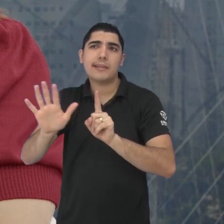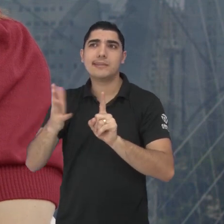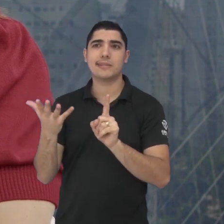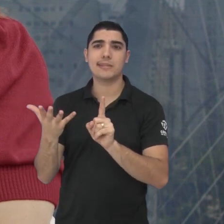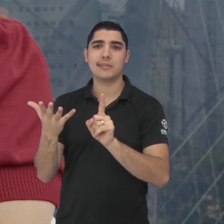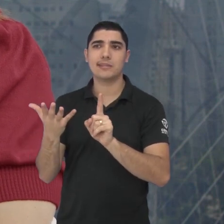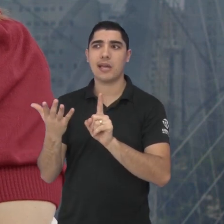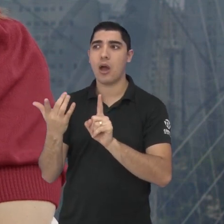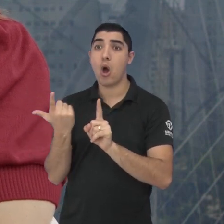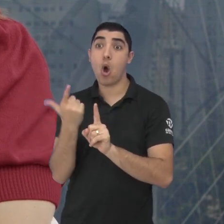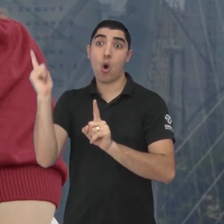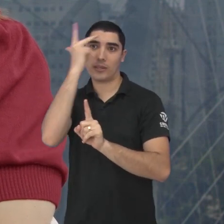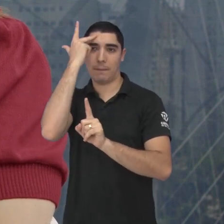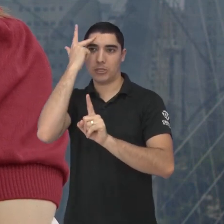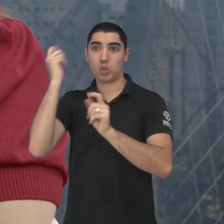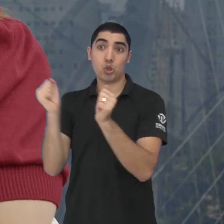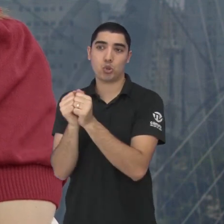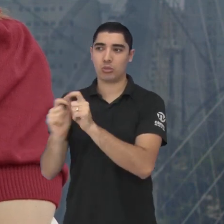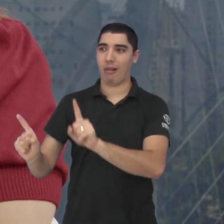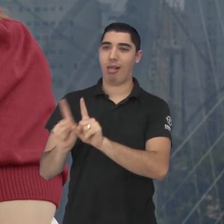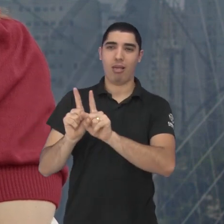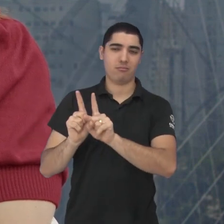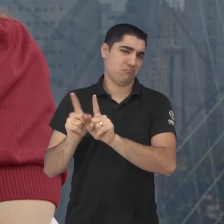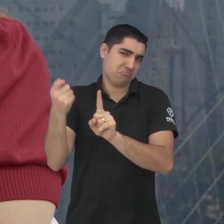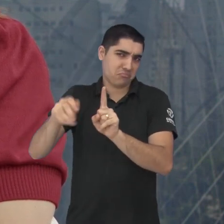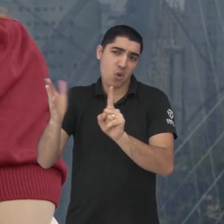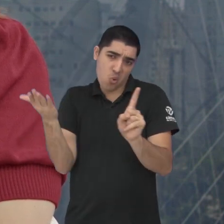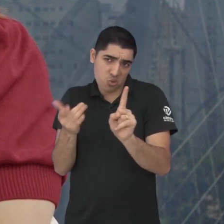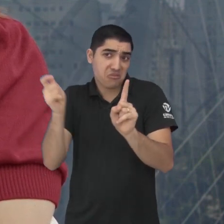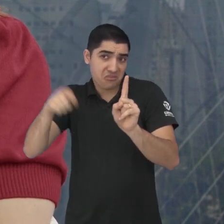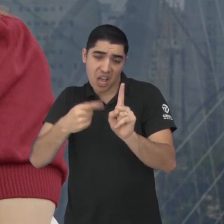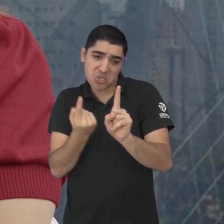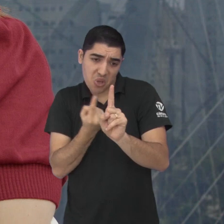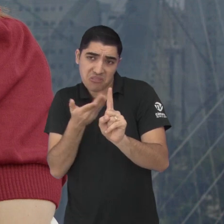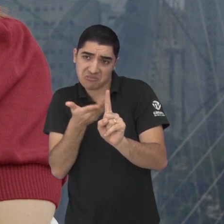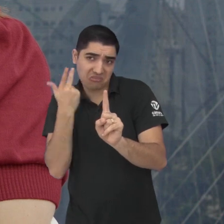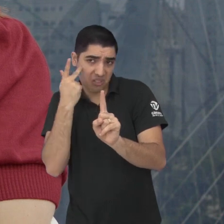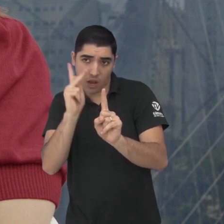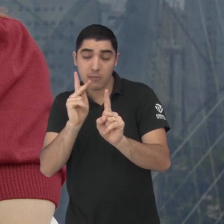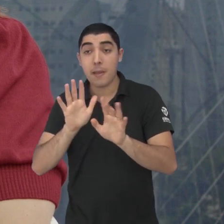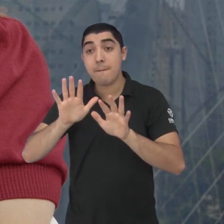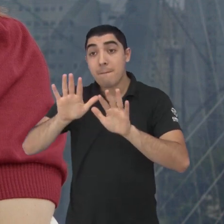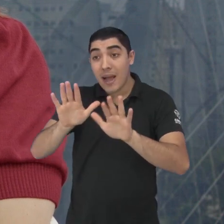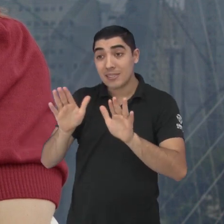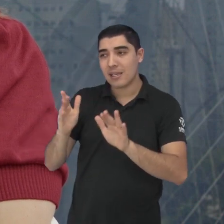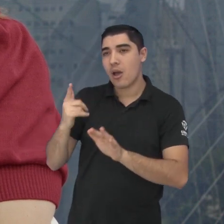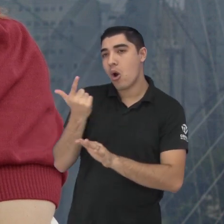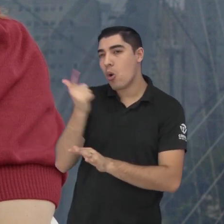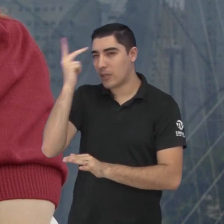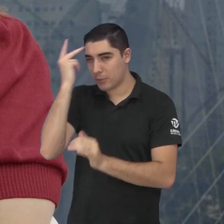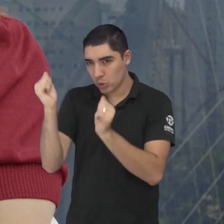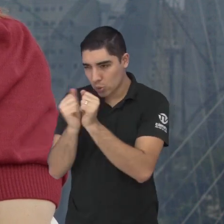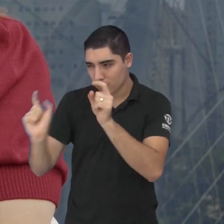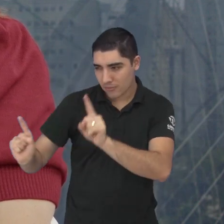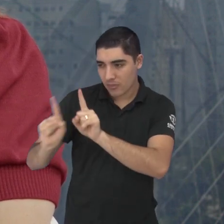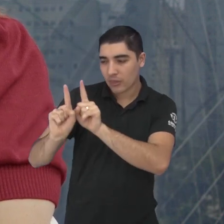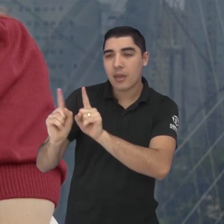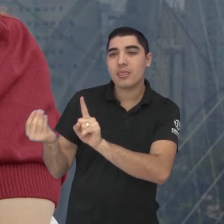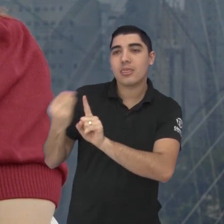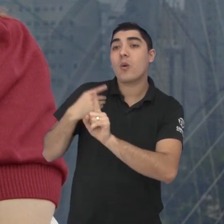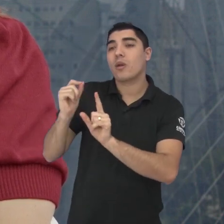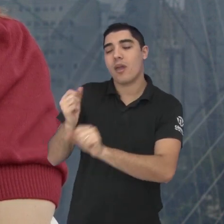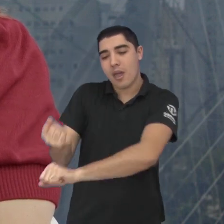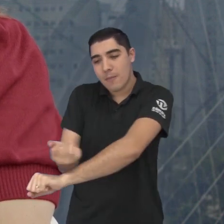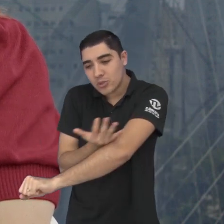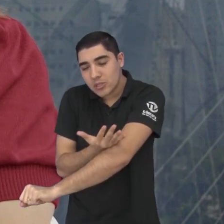alguém junto com ela. Mas essa busca por um parceiro está muito mais no sentido emocional, afetivo,